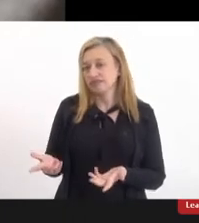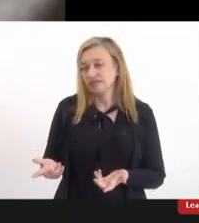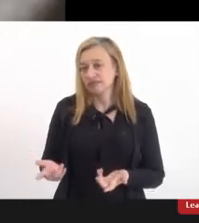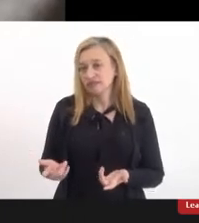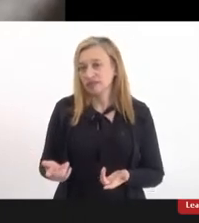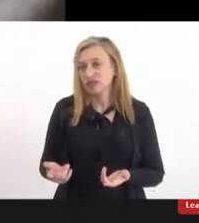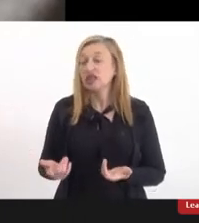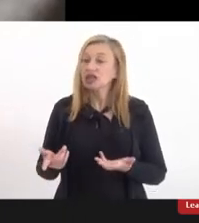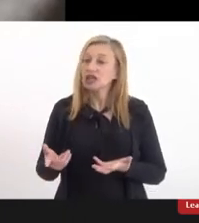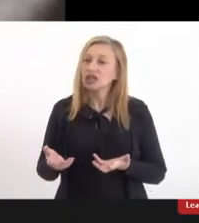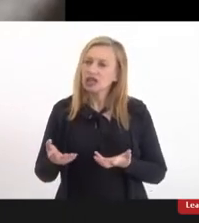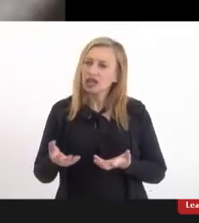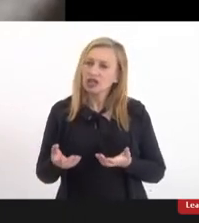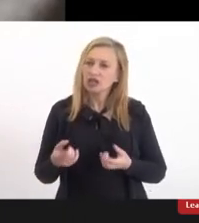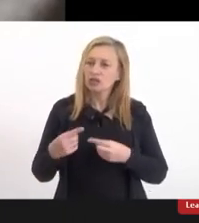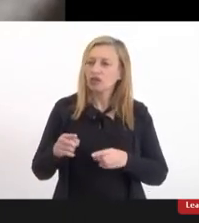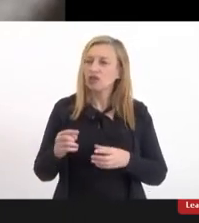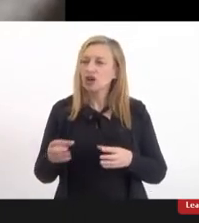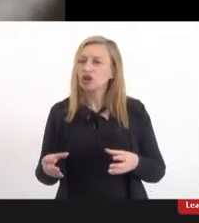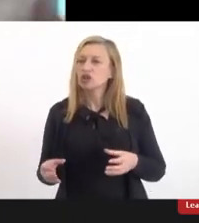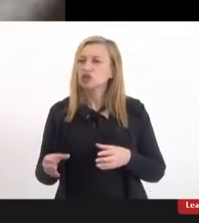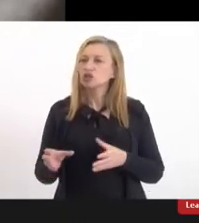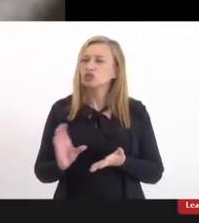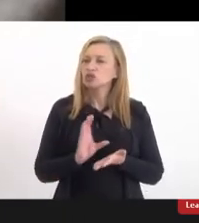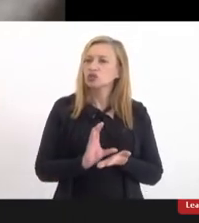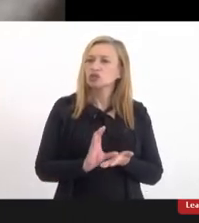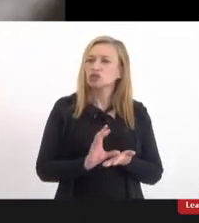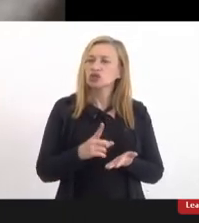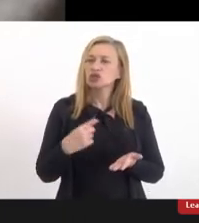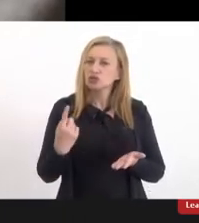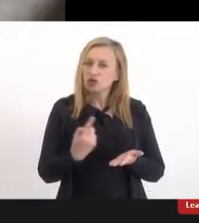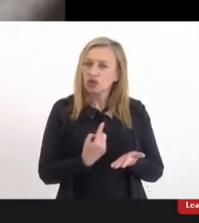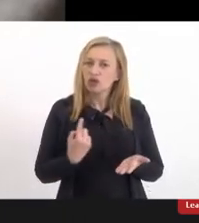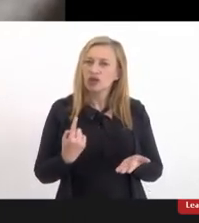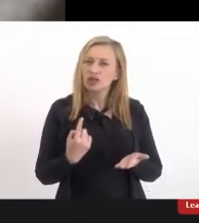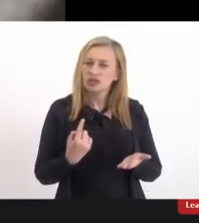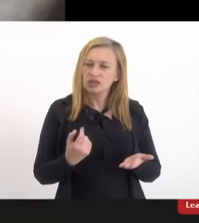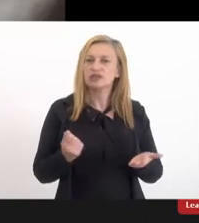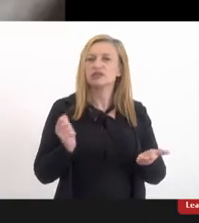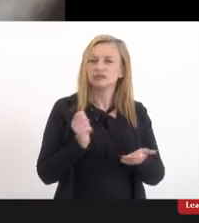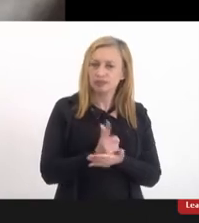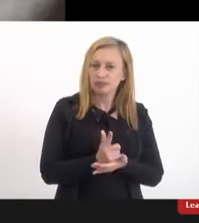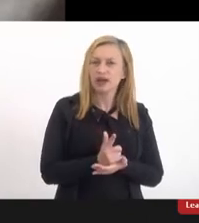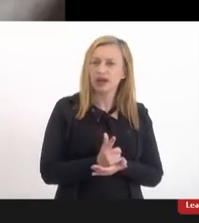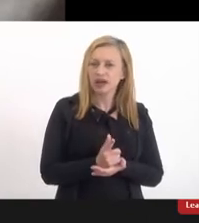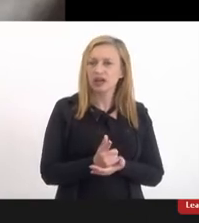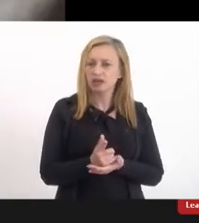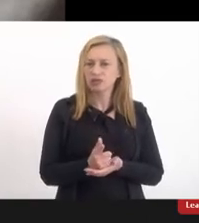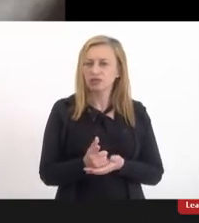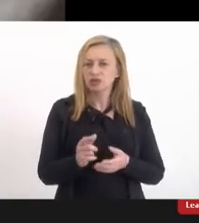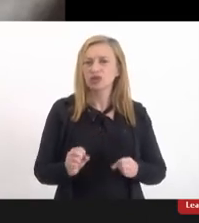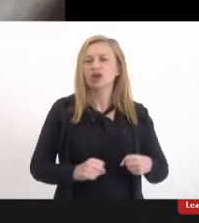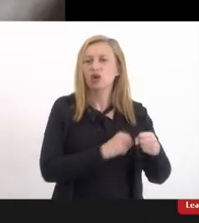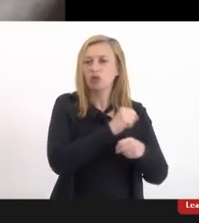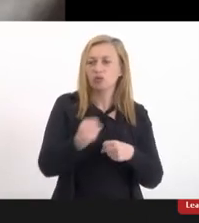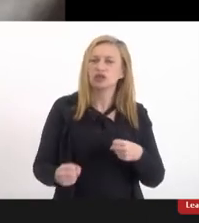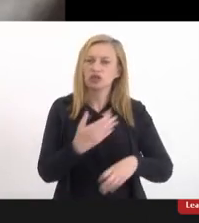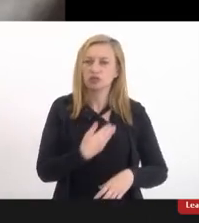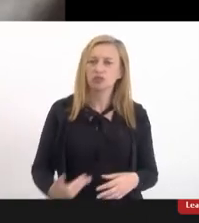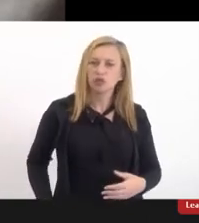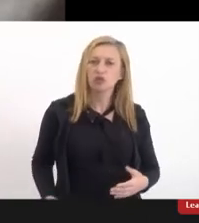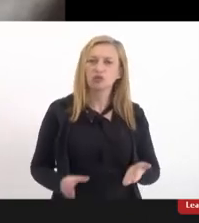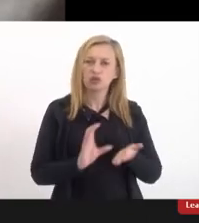prestar contas dos recursos que nós pagamos né que nós revertemos então hoje